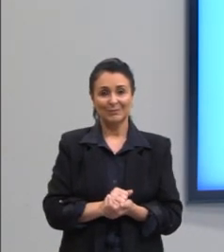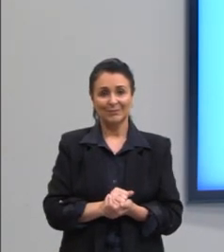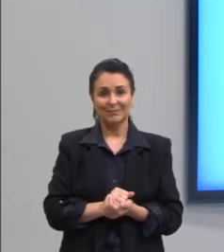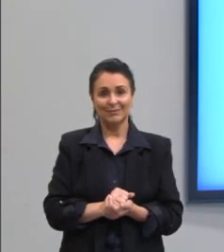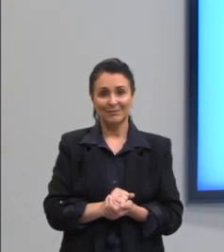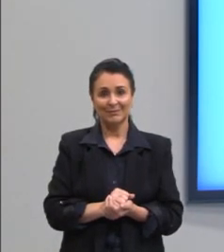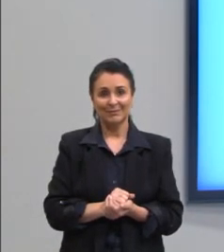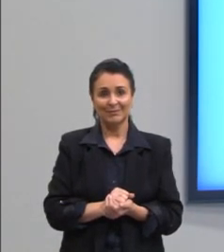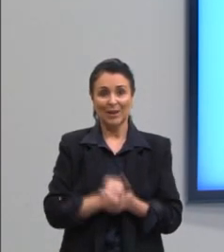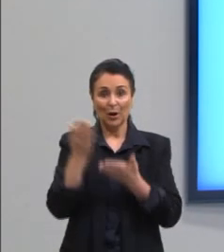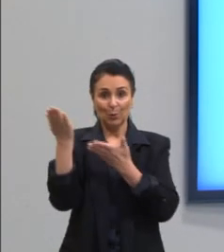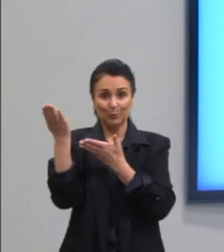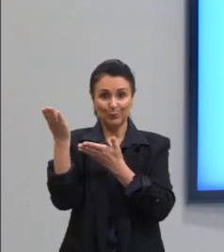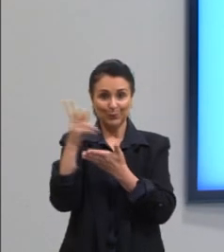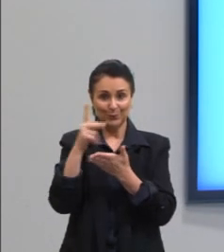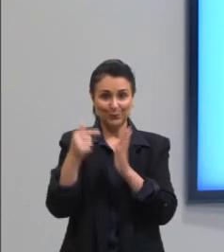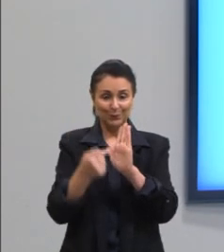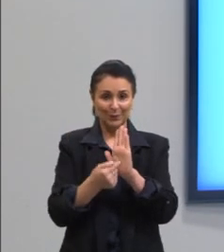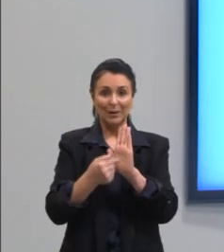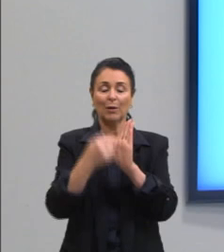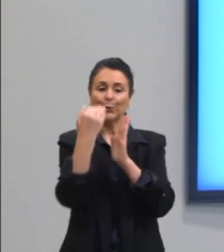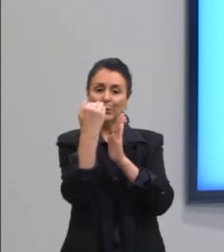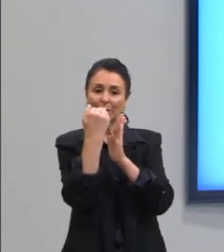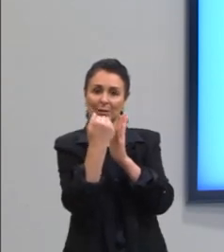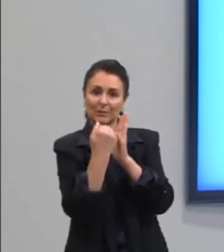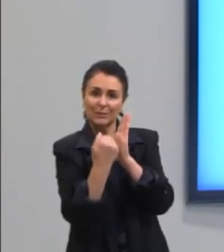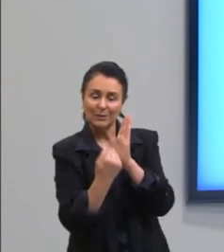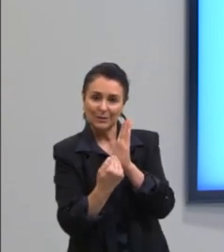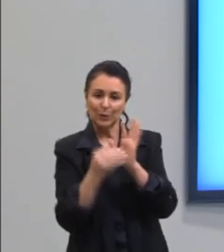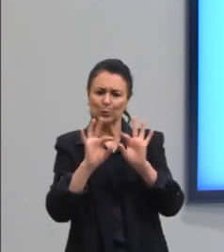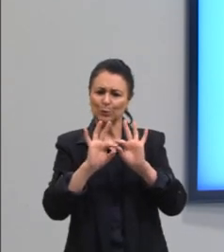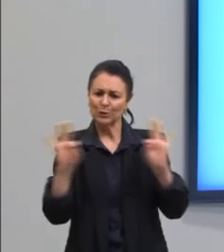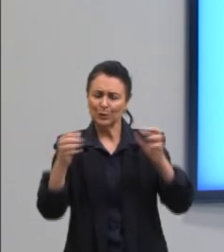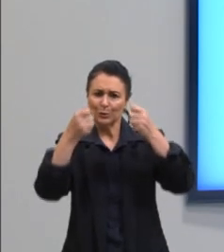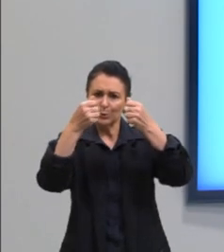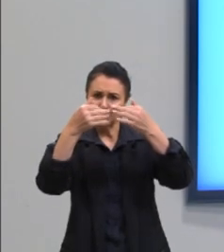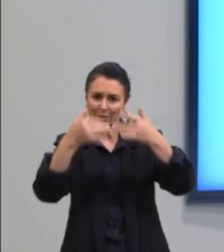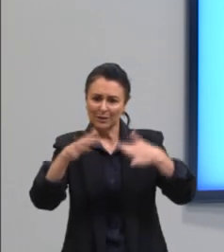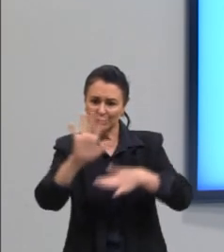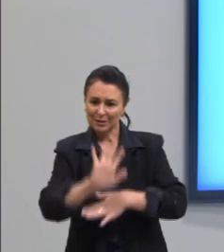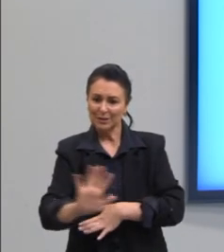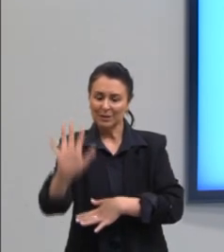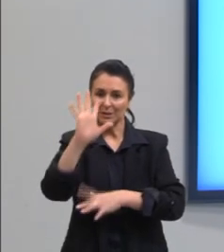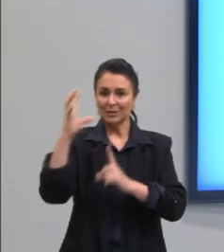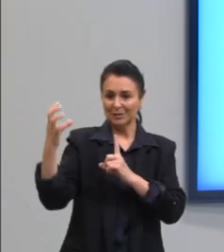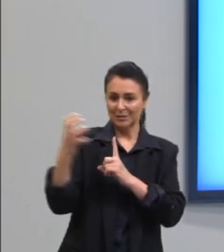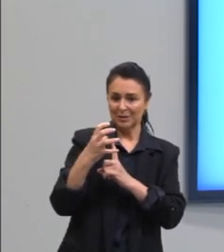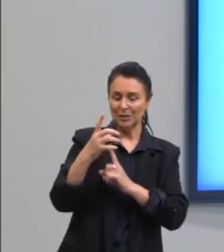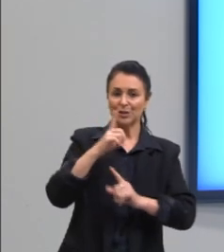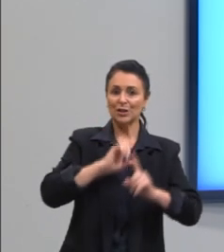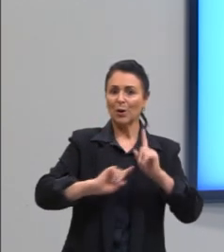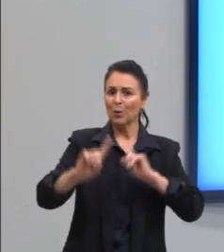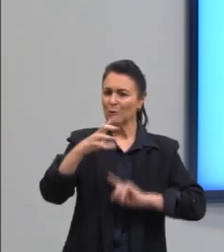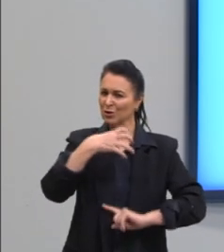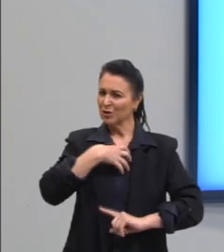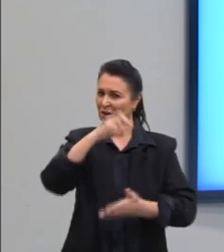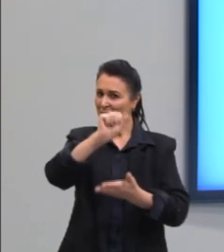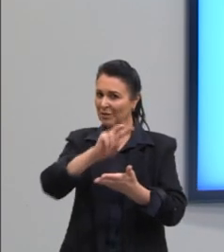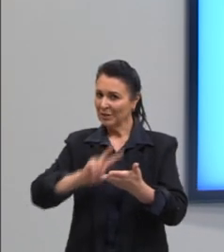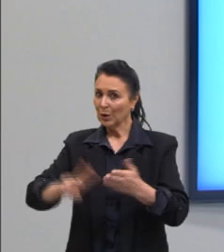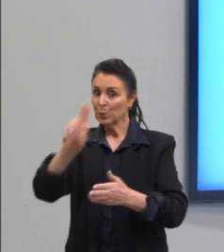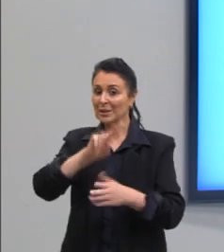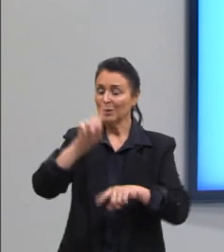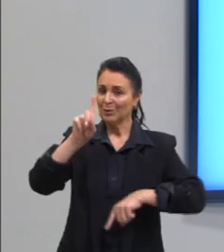deixo aqui, voltando, classificando, quantificando, medindo, explicando, generalizando, inferindo e, de algum modo, avaliando, usando instrumentos